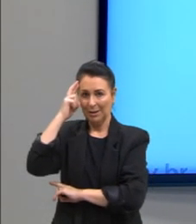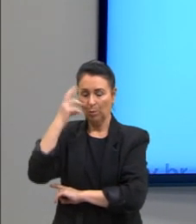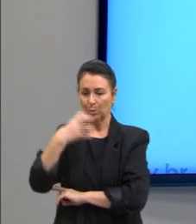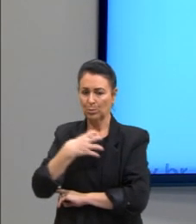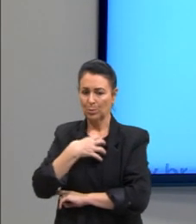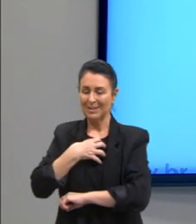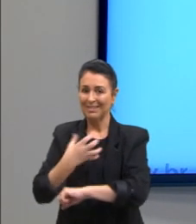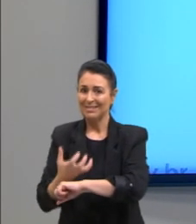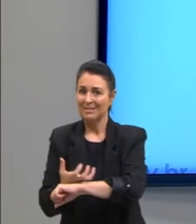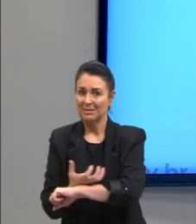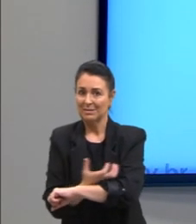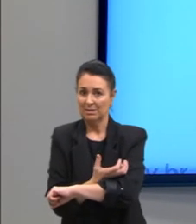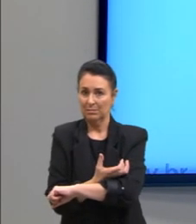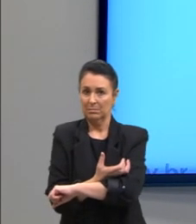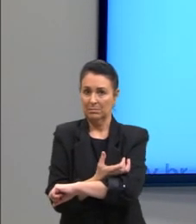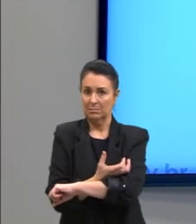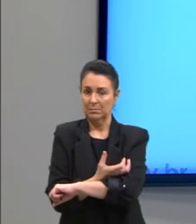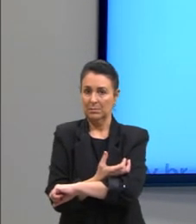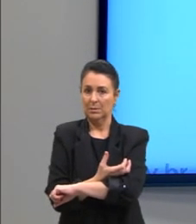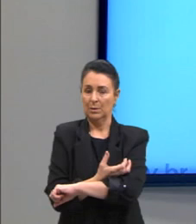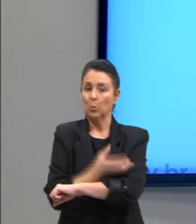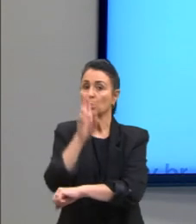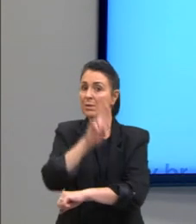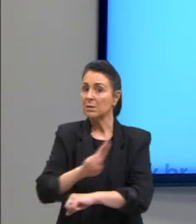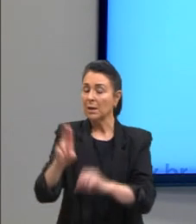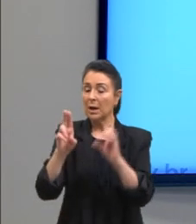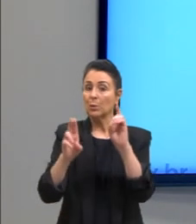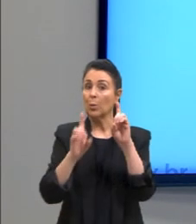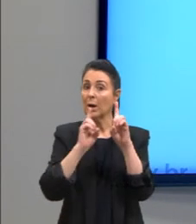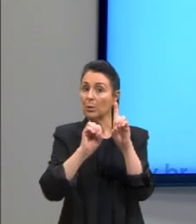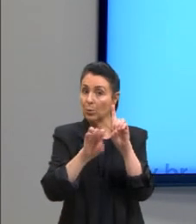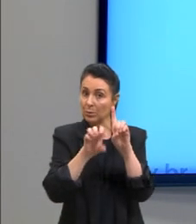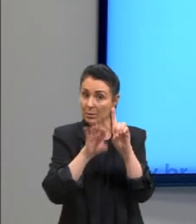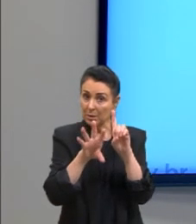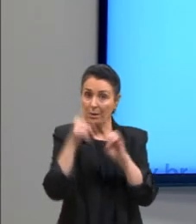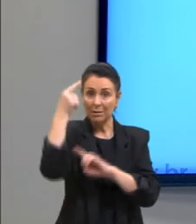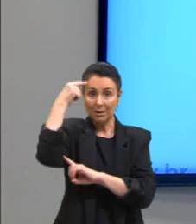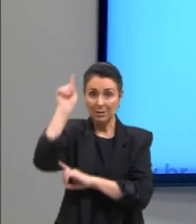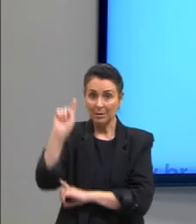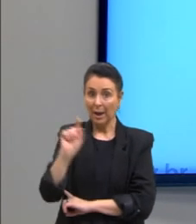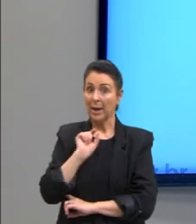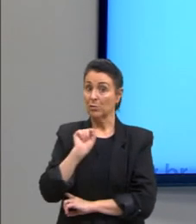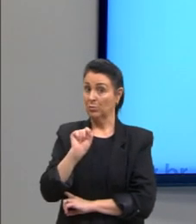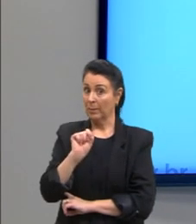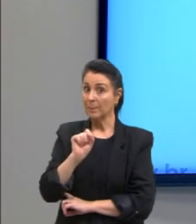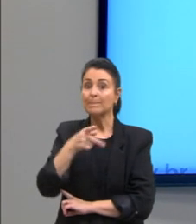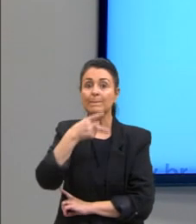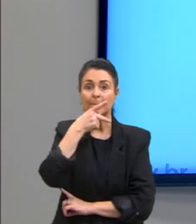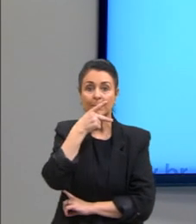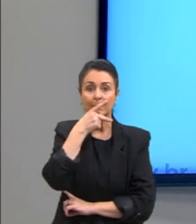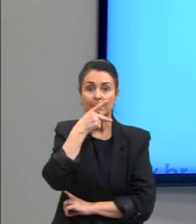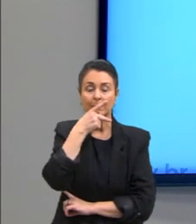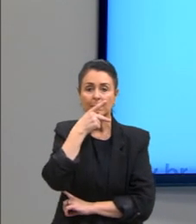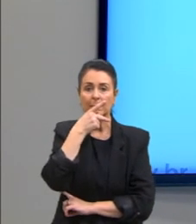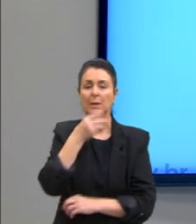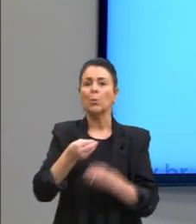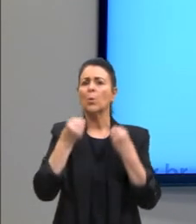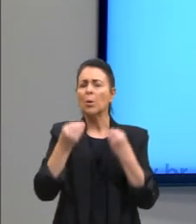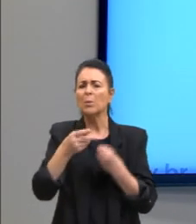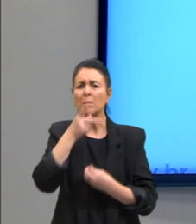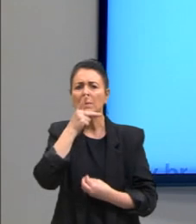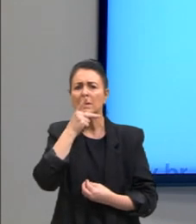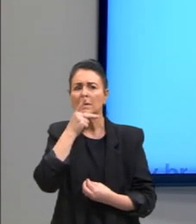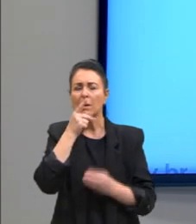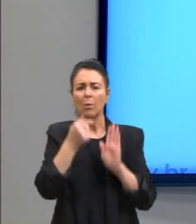um aspecto essencial da doutrina das ideias de Platão. De acordo com o texto, como Platão se situa diante dessa